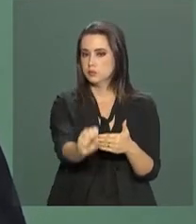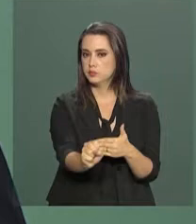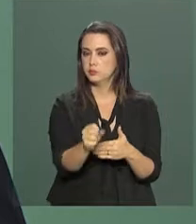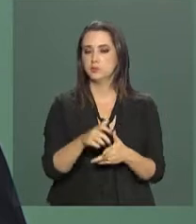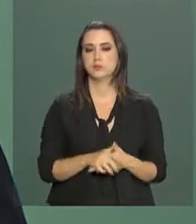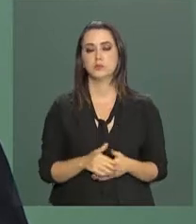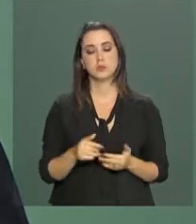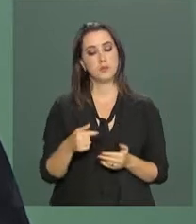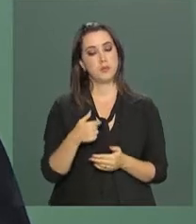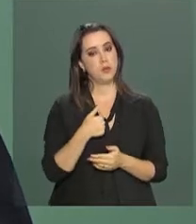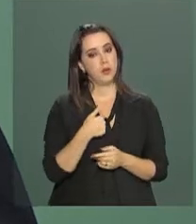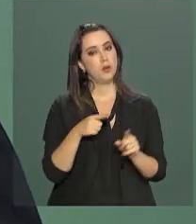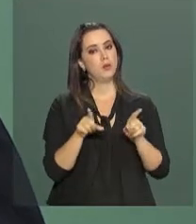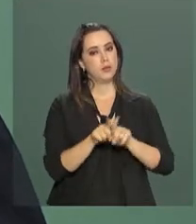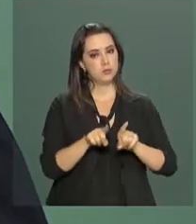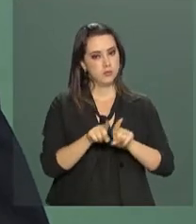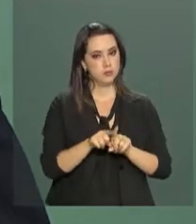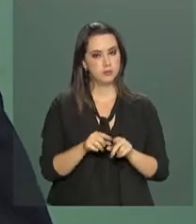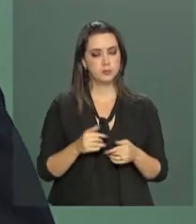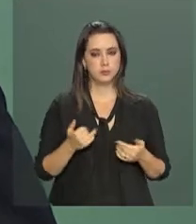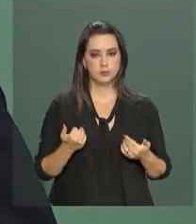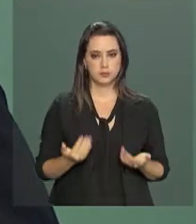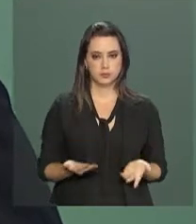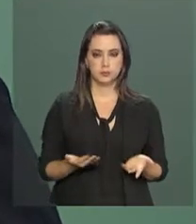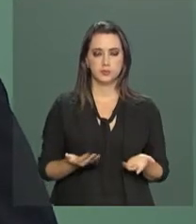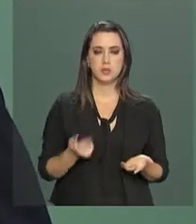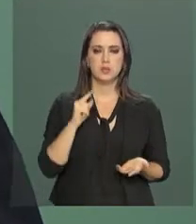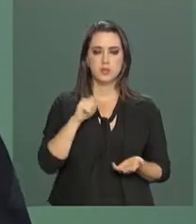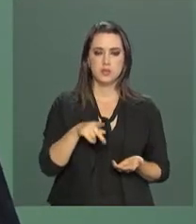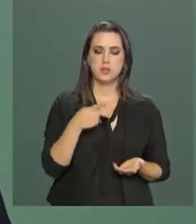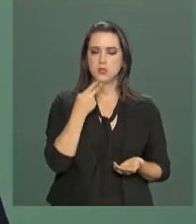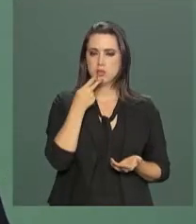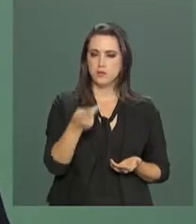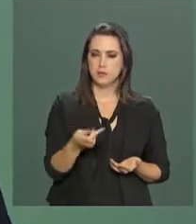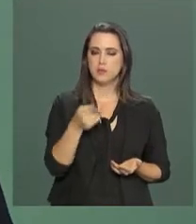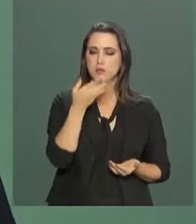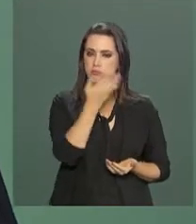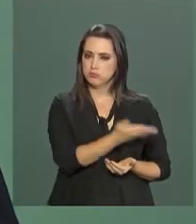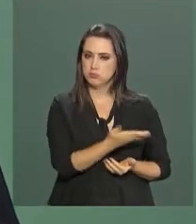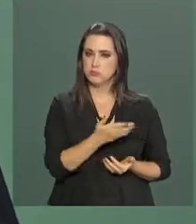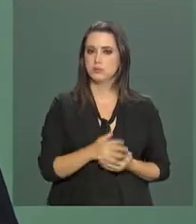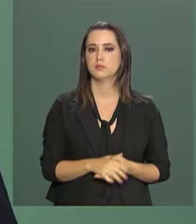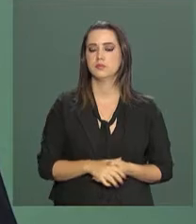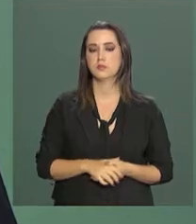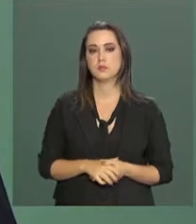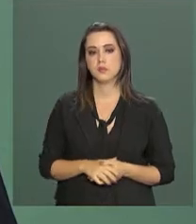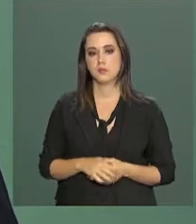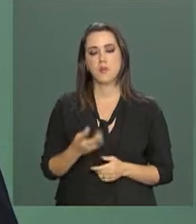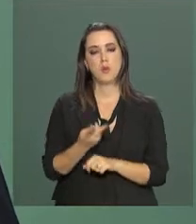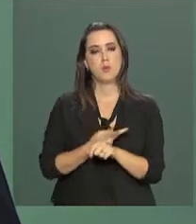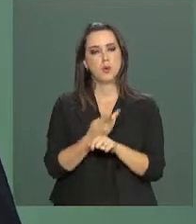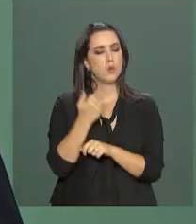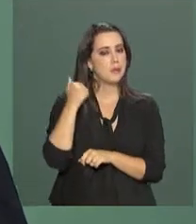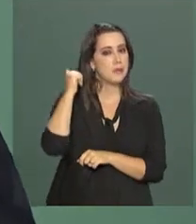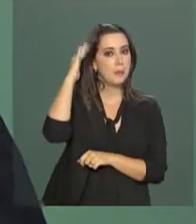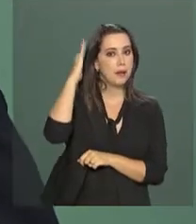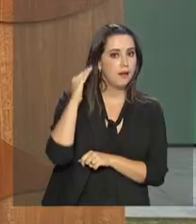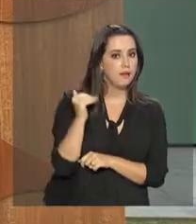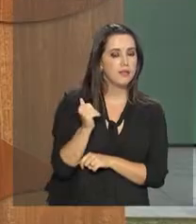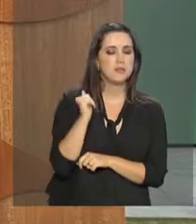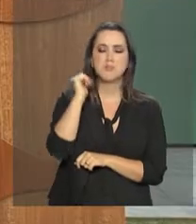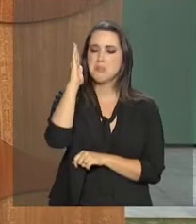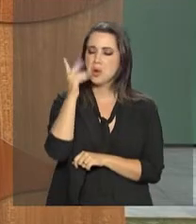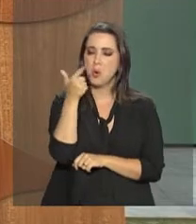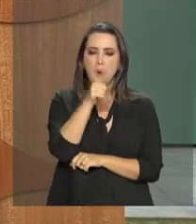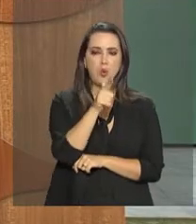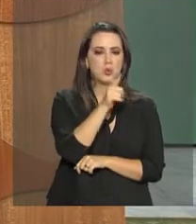É da minha parte também, como manifestei a ele. O procurarei mais vezes, até o final